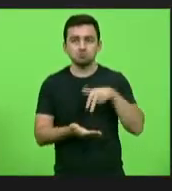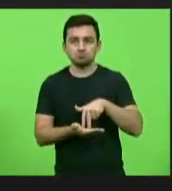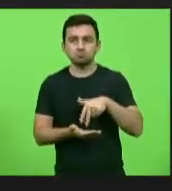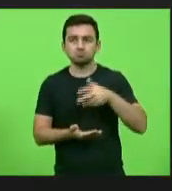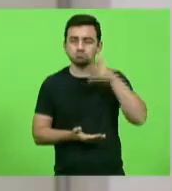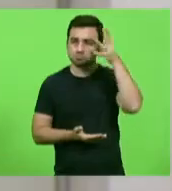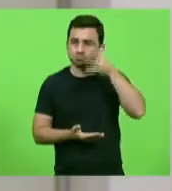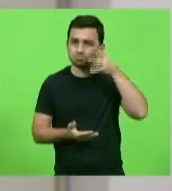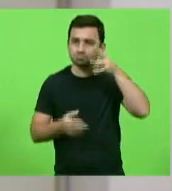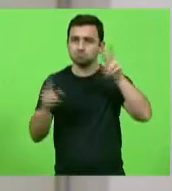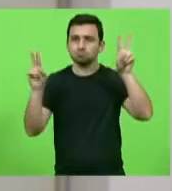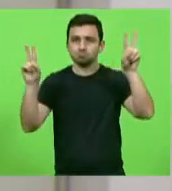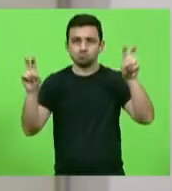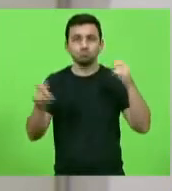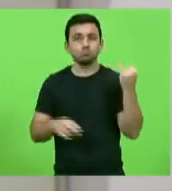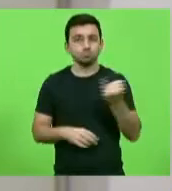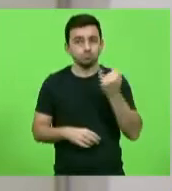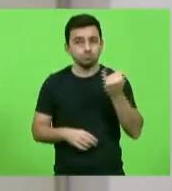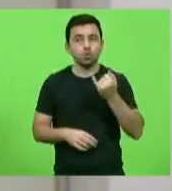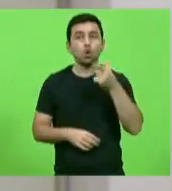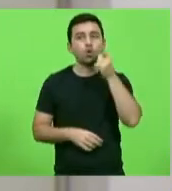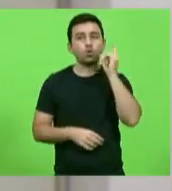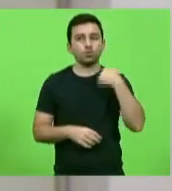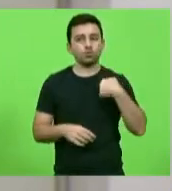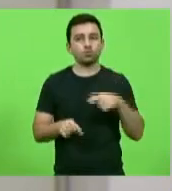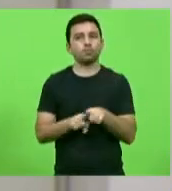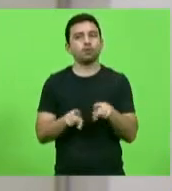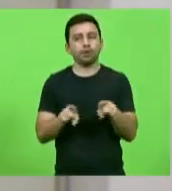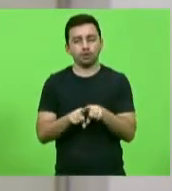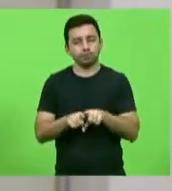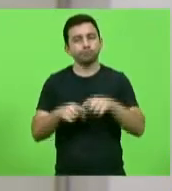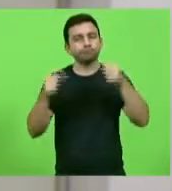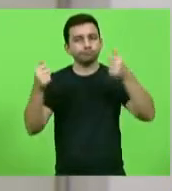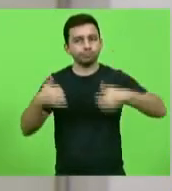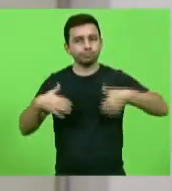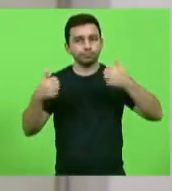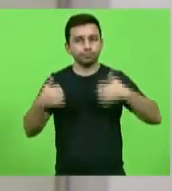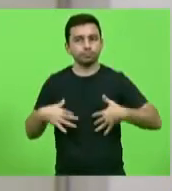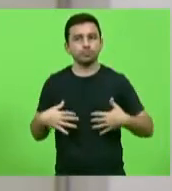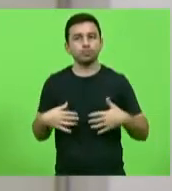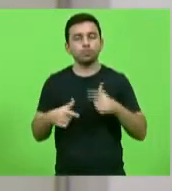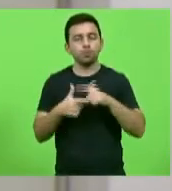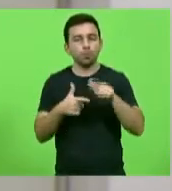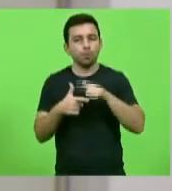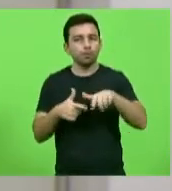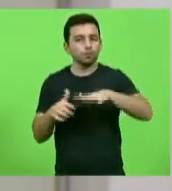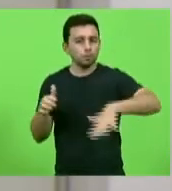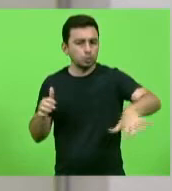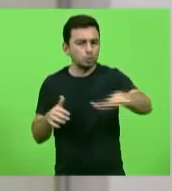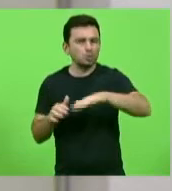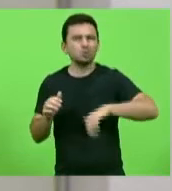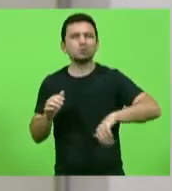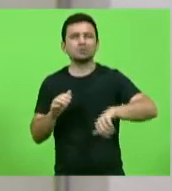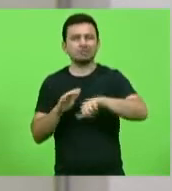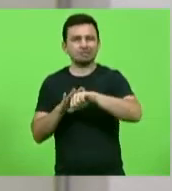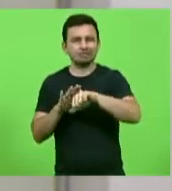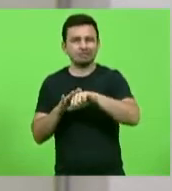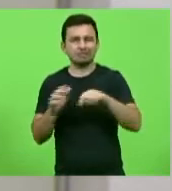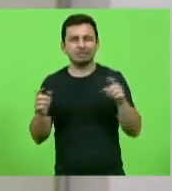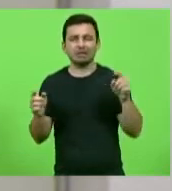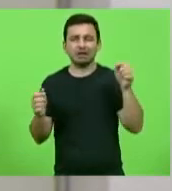novamente, um tema que eu trouxe também ontem no plenário, falando da situação da criminalidade em Santa Catarina e,